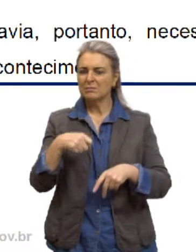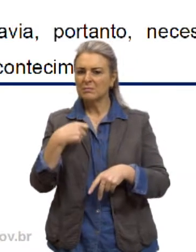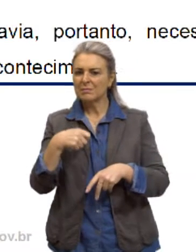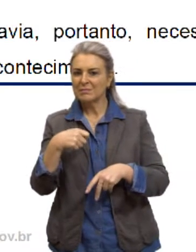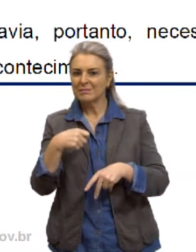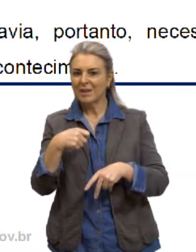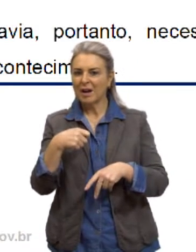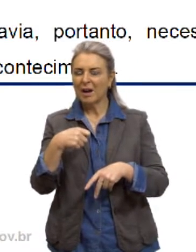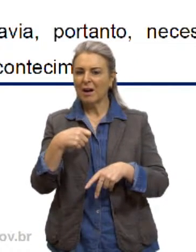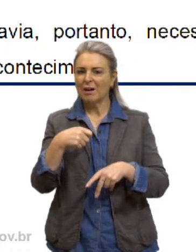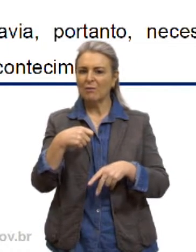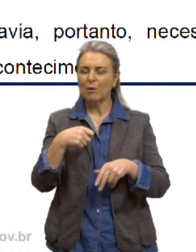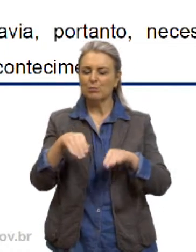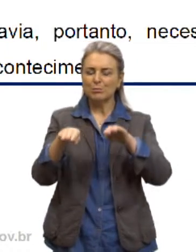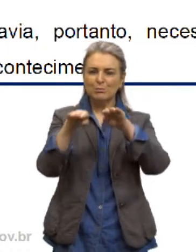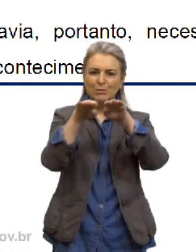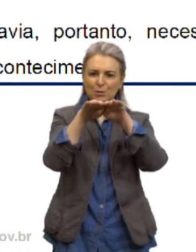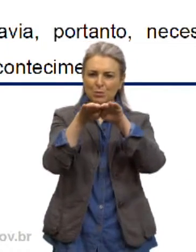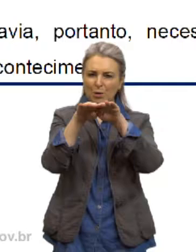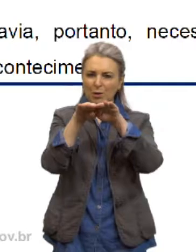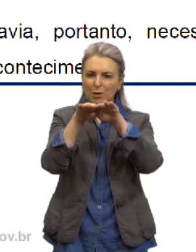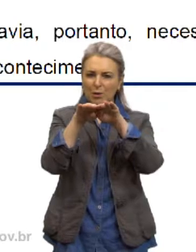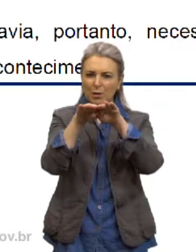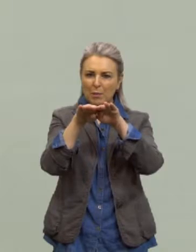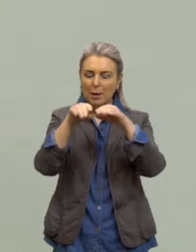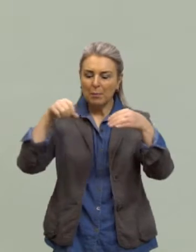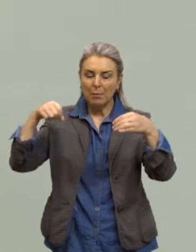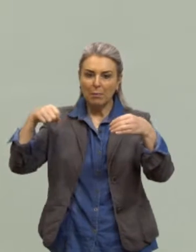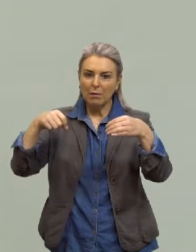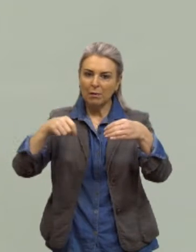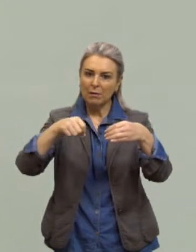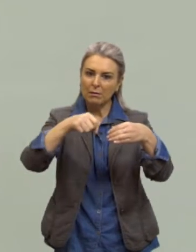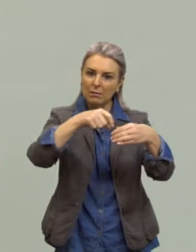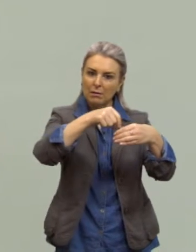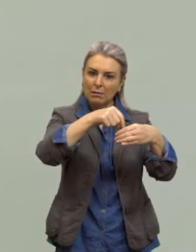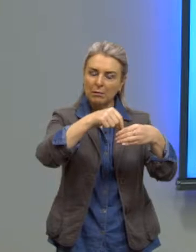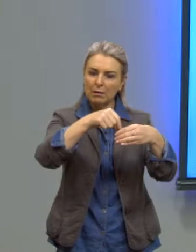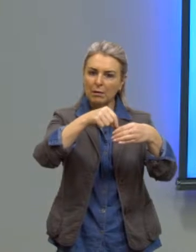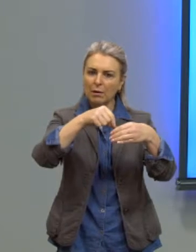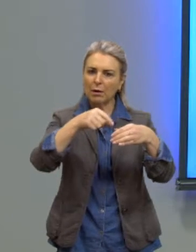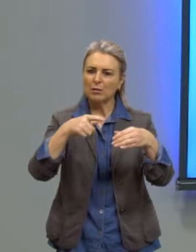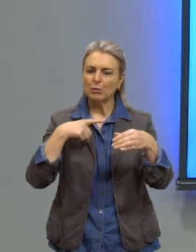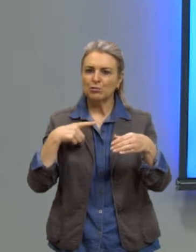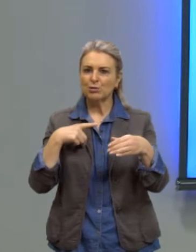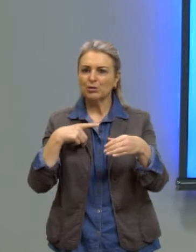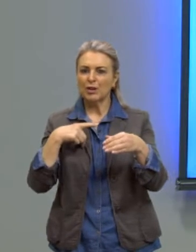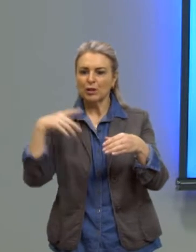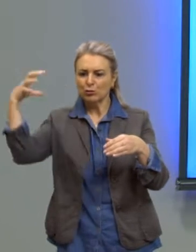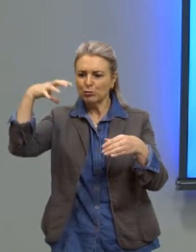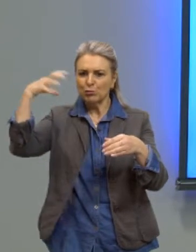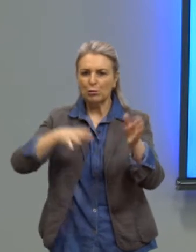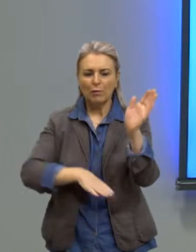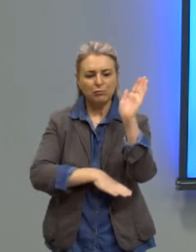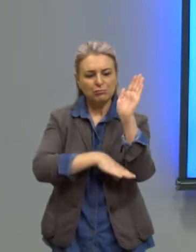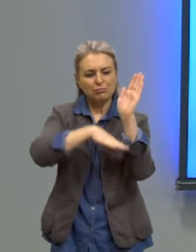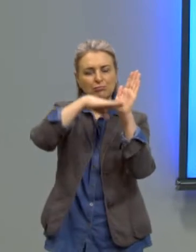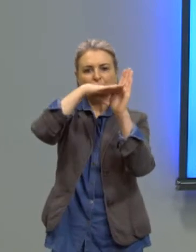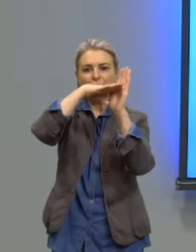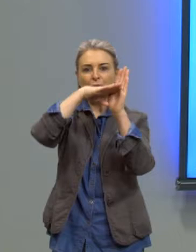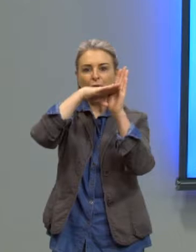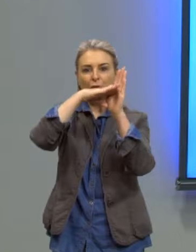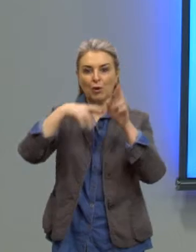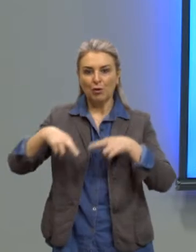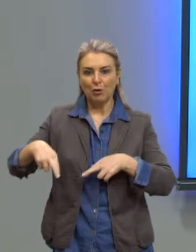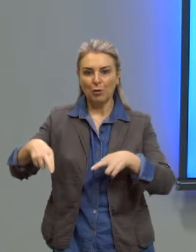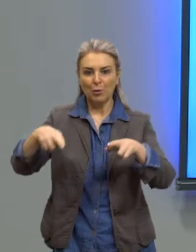de alguns padrões para os plantios. Então, aconteciam enchentes do rio Nilo, por exemplo, isso onde os